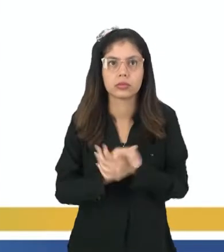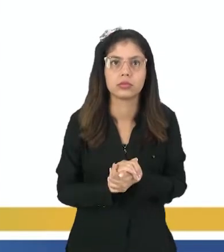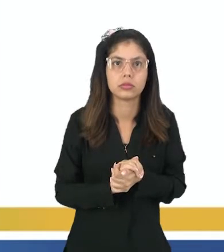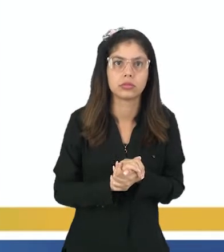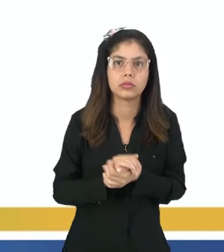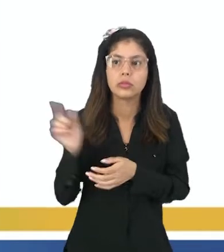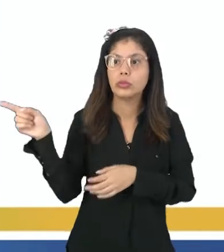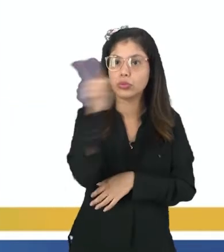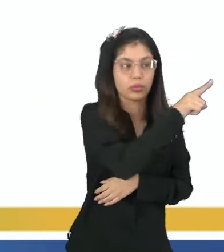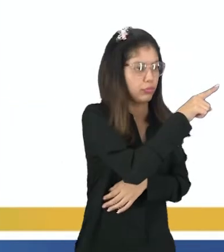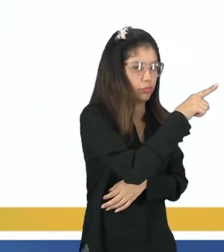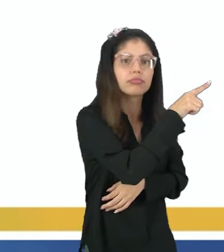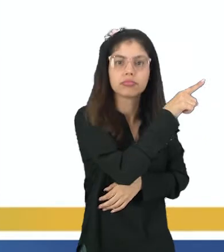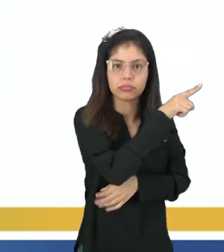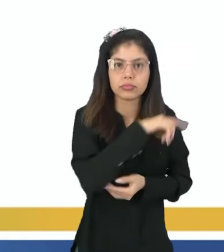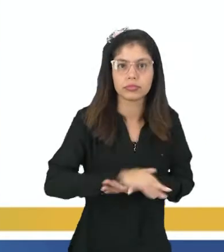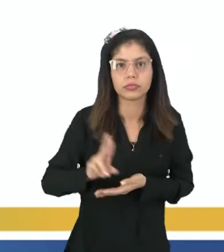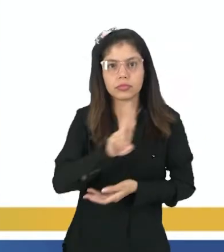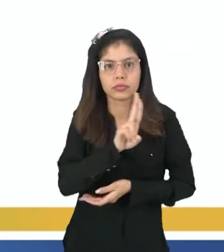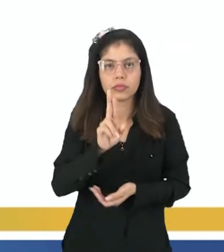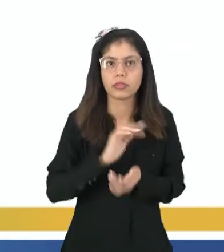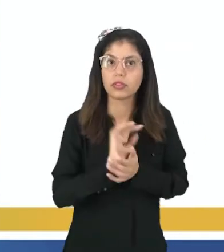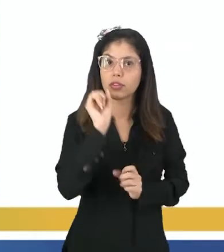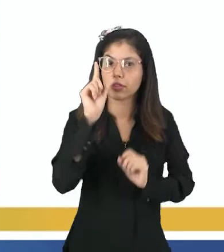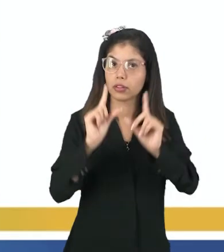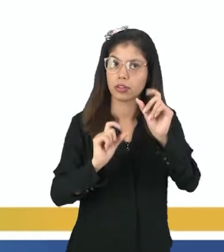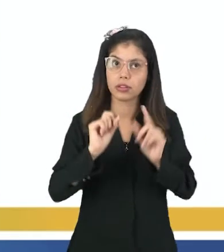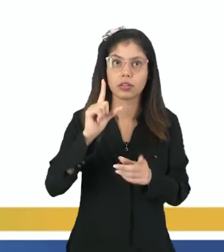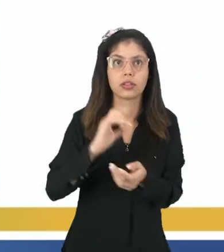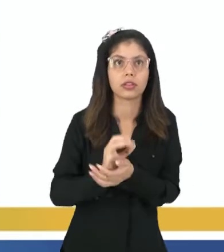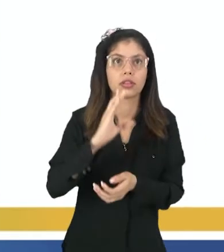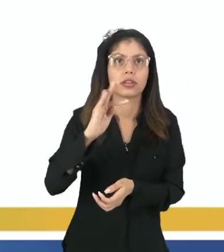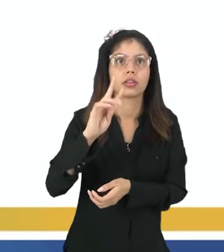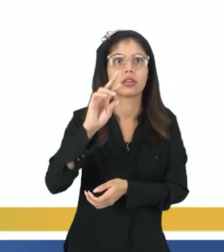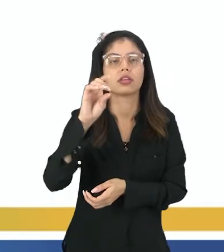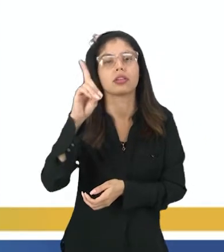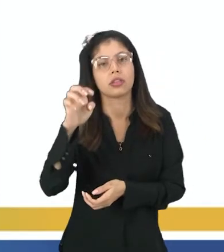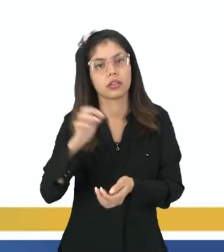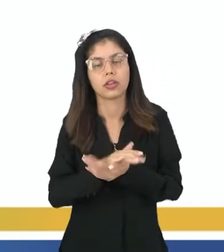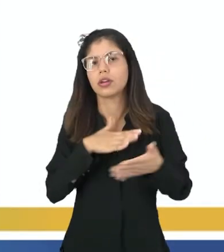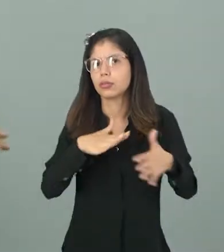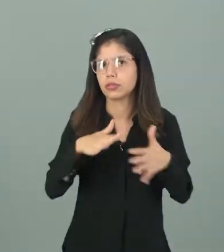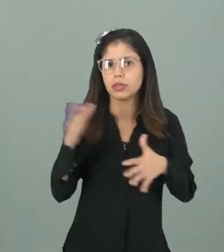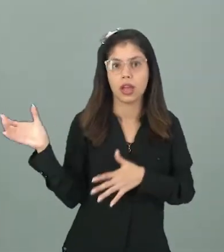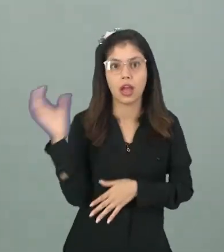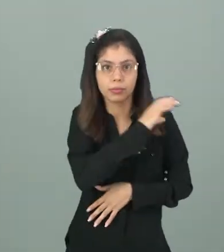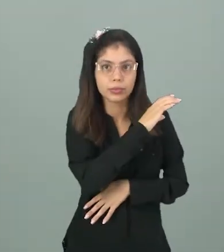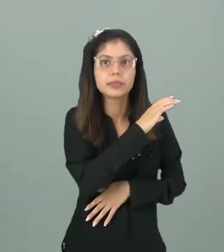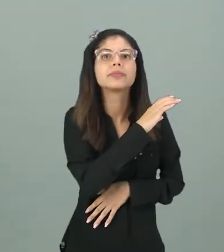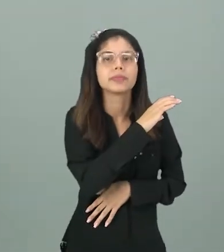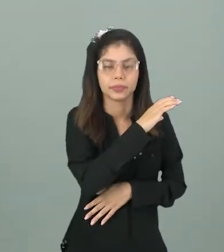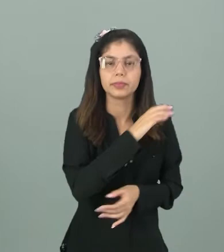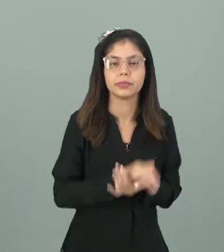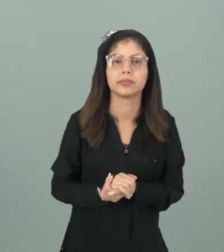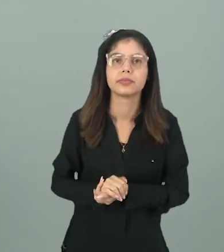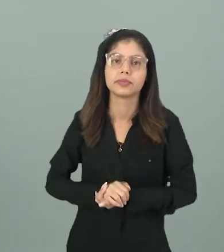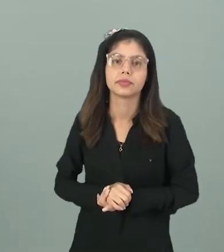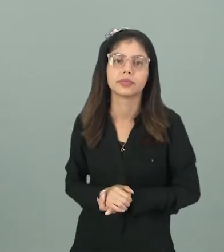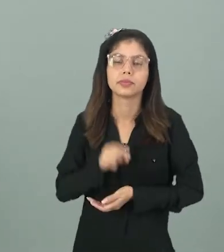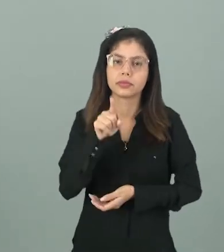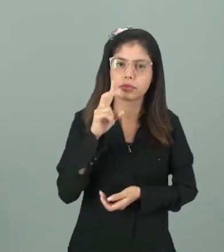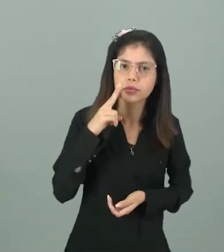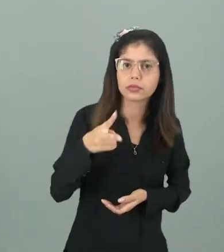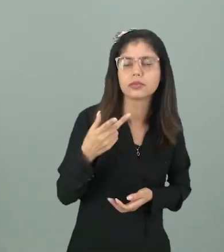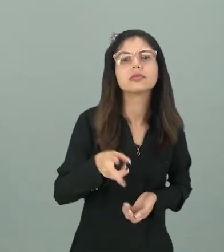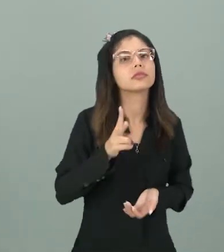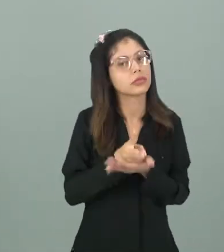luz riscando o céu. E você chamou essa luz riscando o céu de estrela cadente, porque foi um movimento muito rápido que aconteceu e que